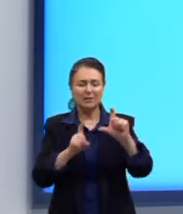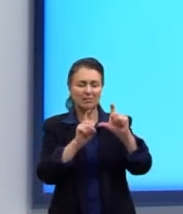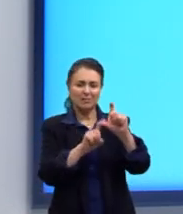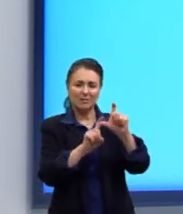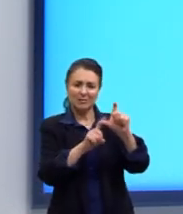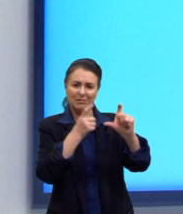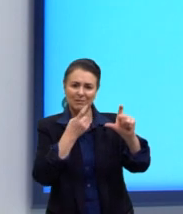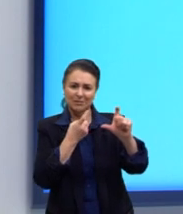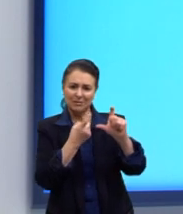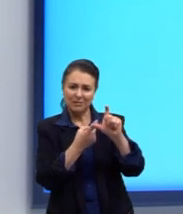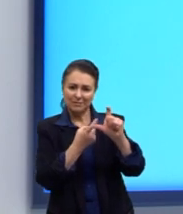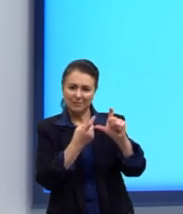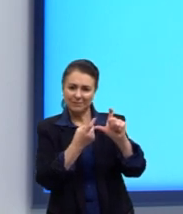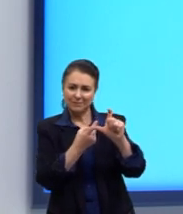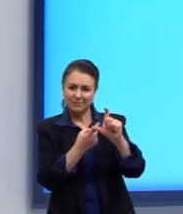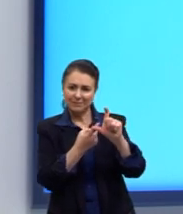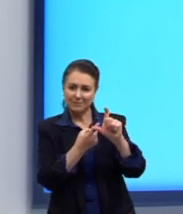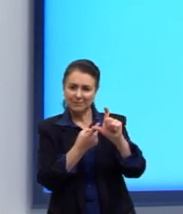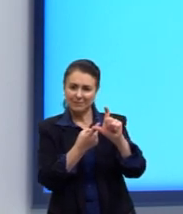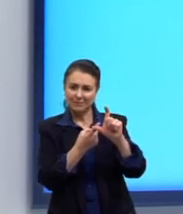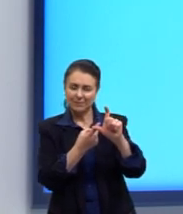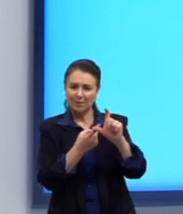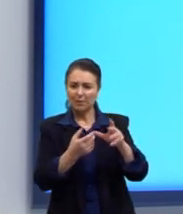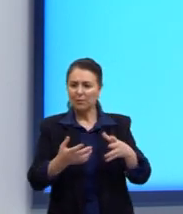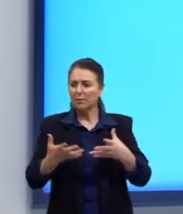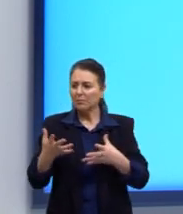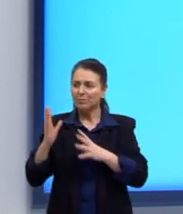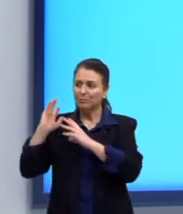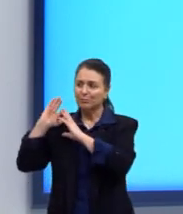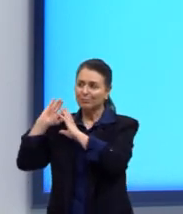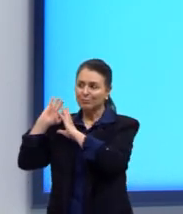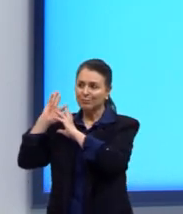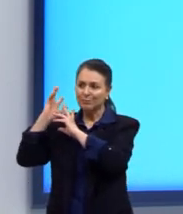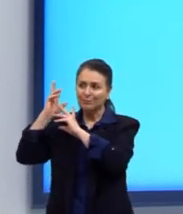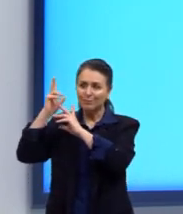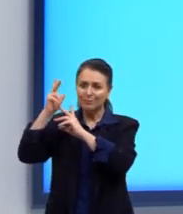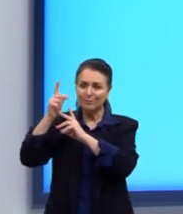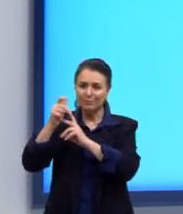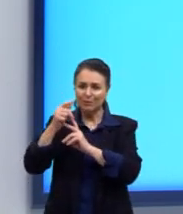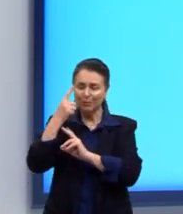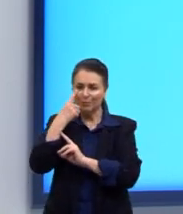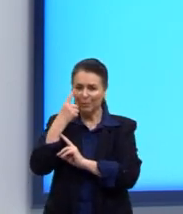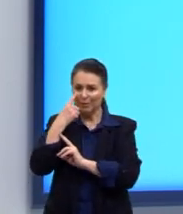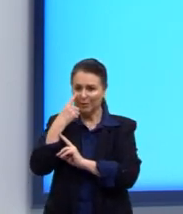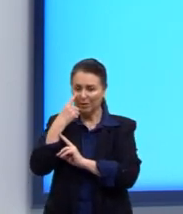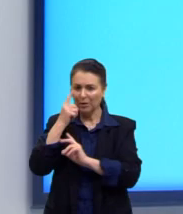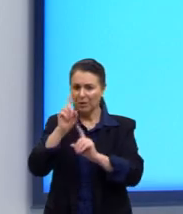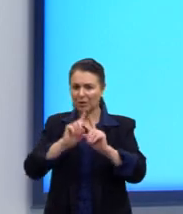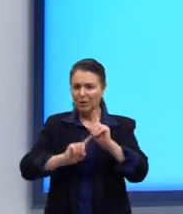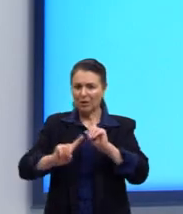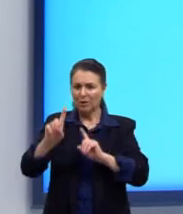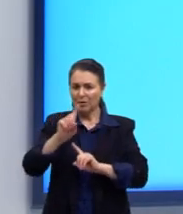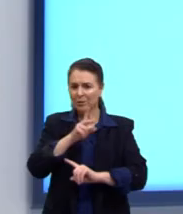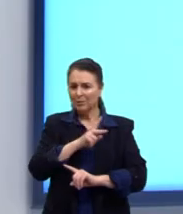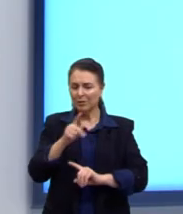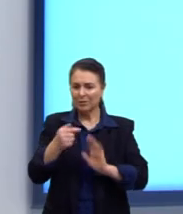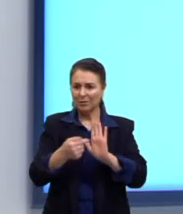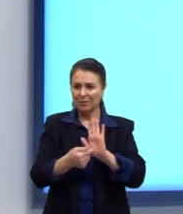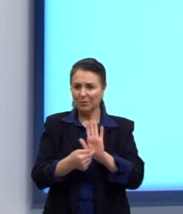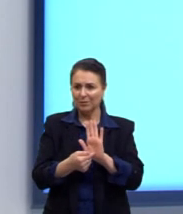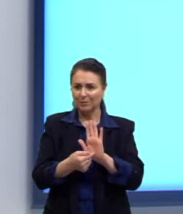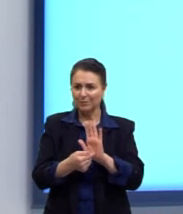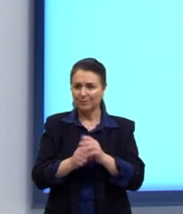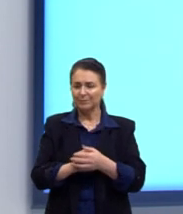idiomáticas. de onde elas vieram. Vamos dar uma olhadinha aí em algumas que eu trouxe para vocês.